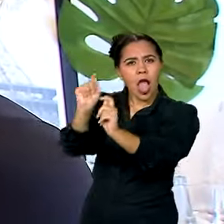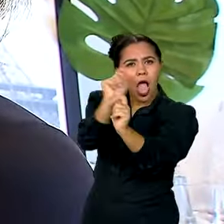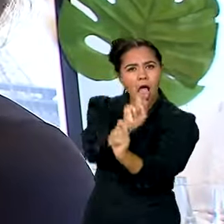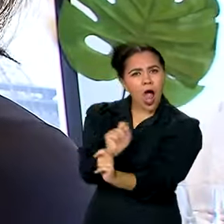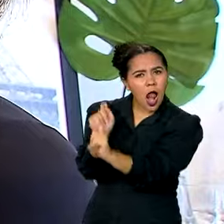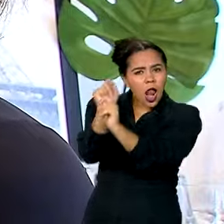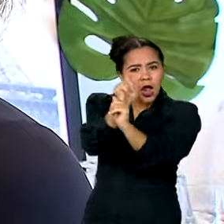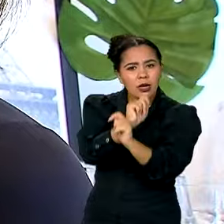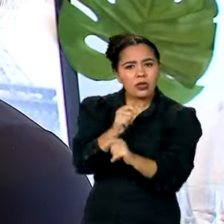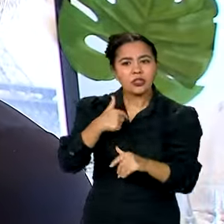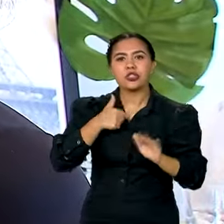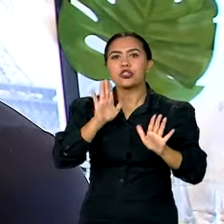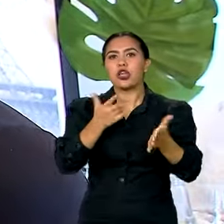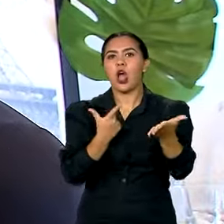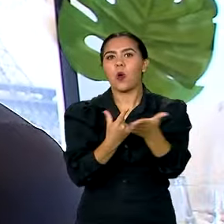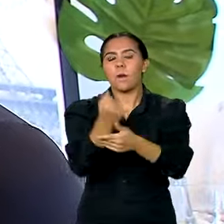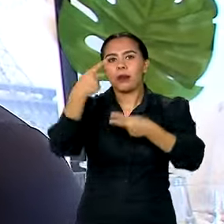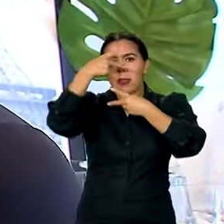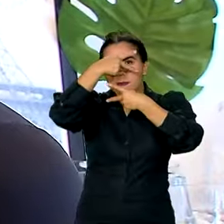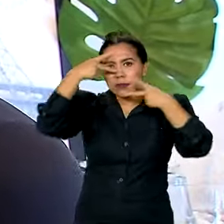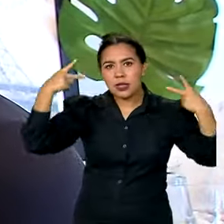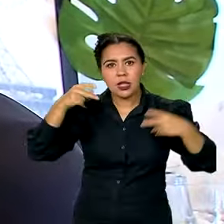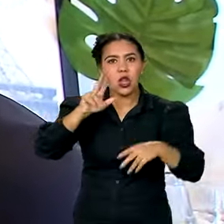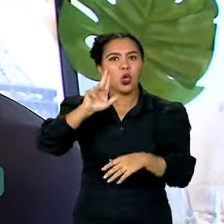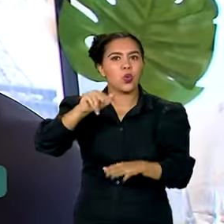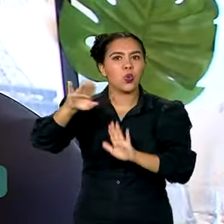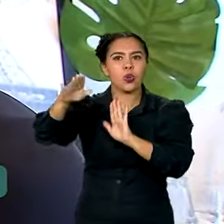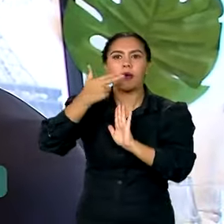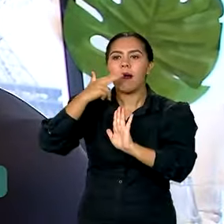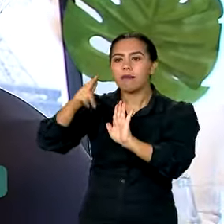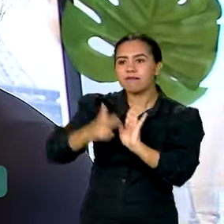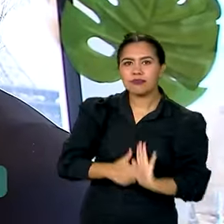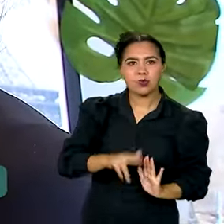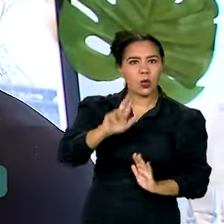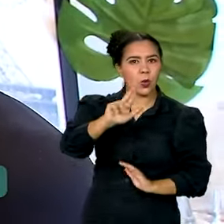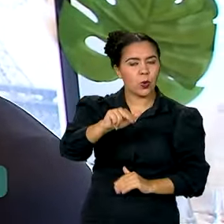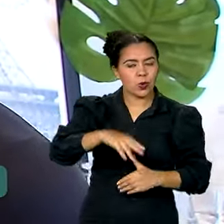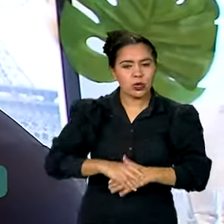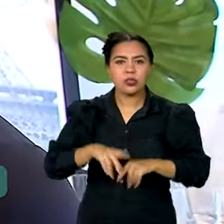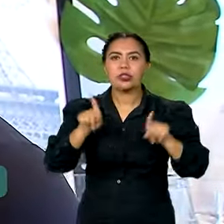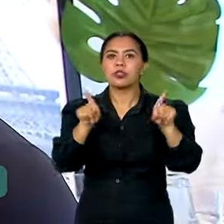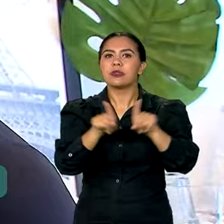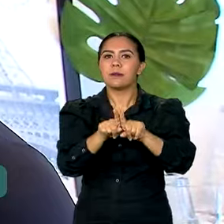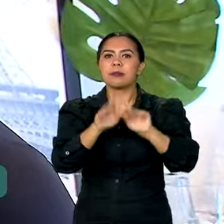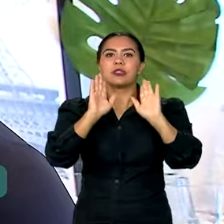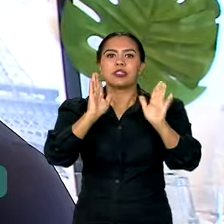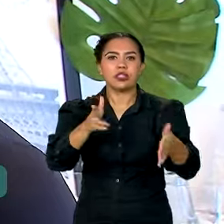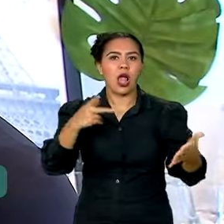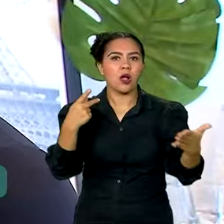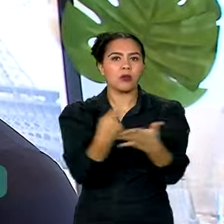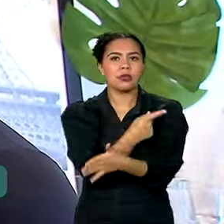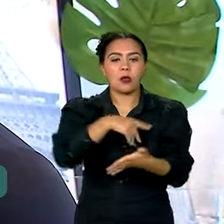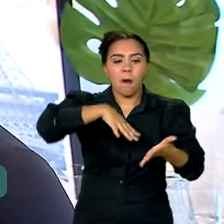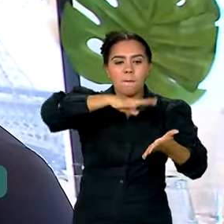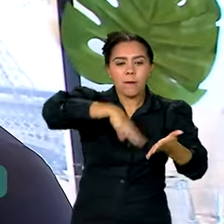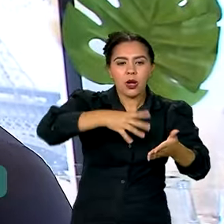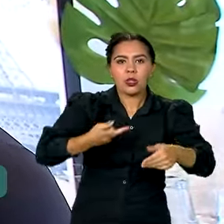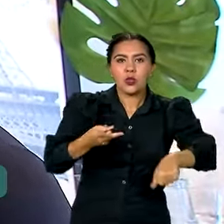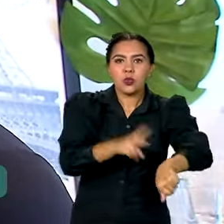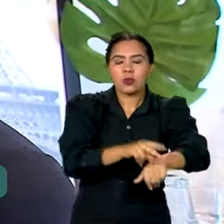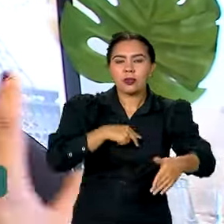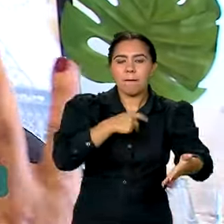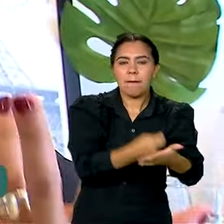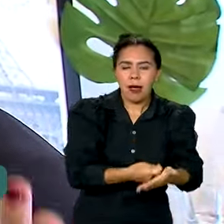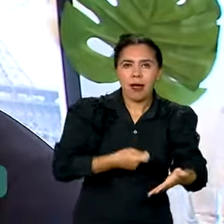E eu já comprei biquíni que nunca chegou. Eu já paguei boleto duas vezes porque você compra um